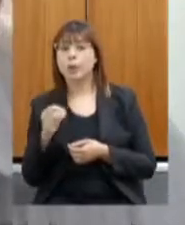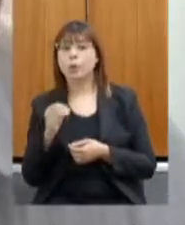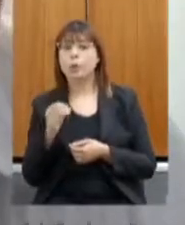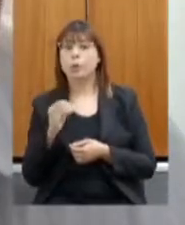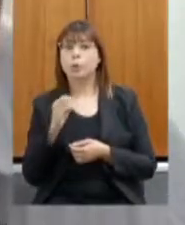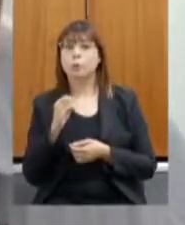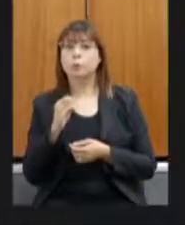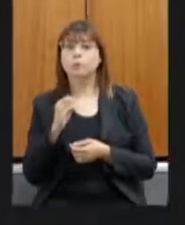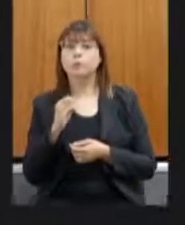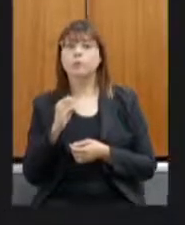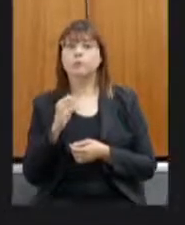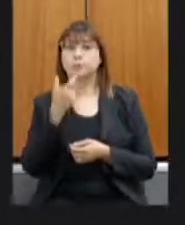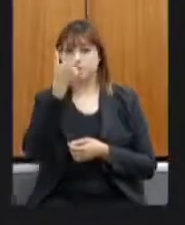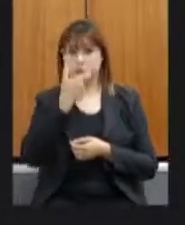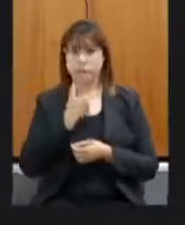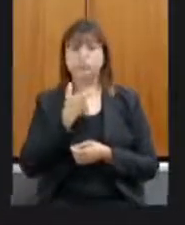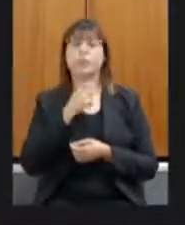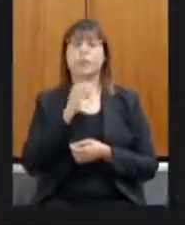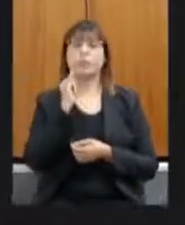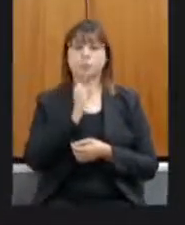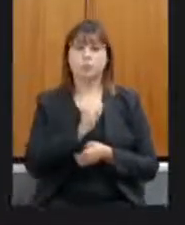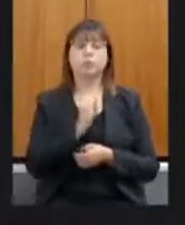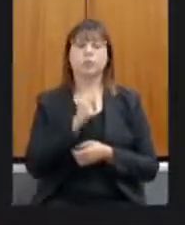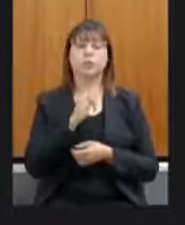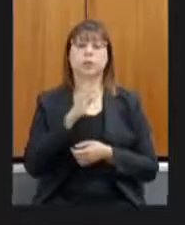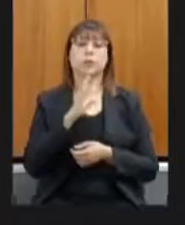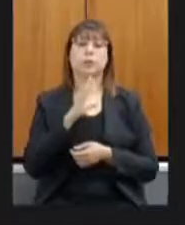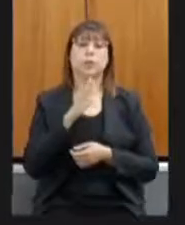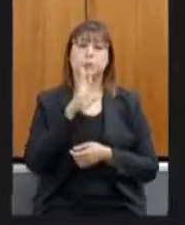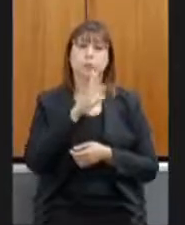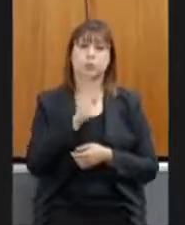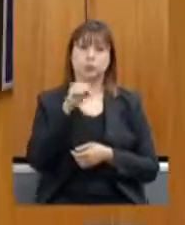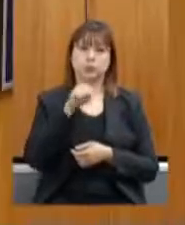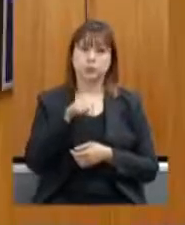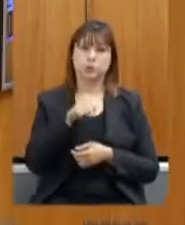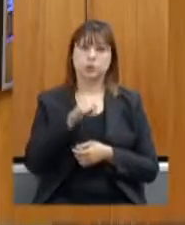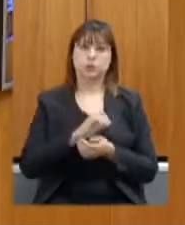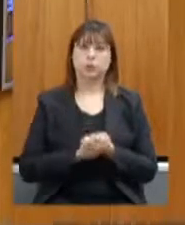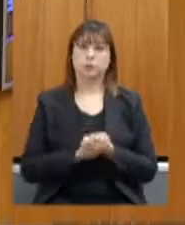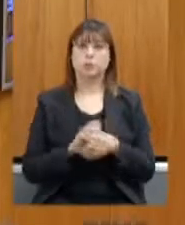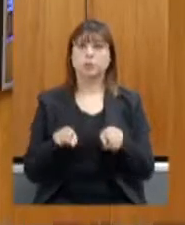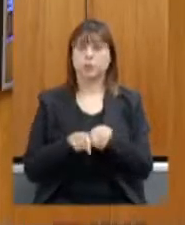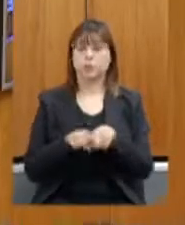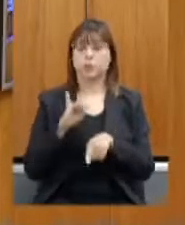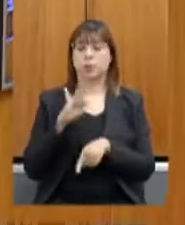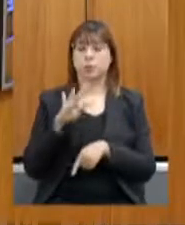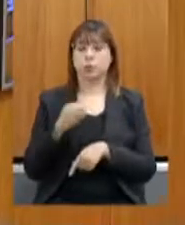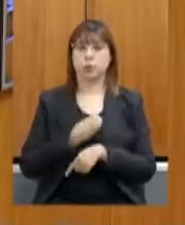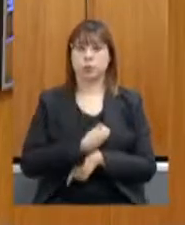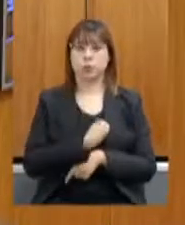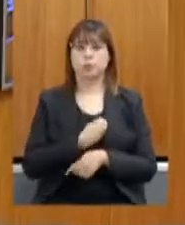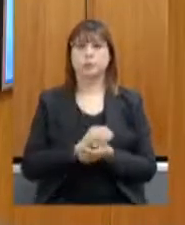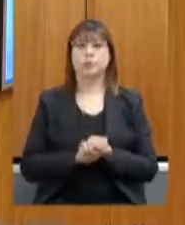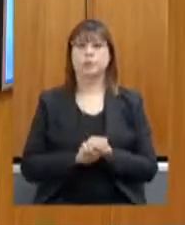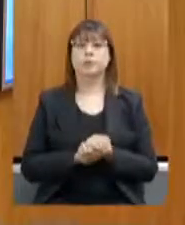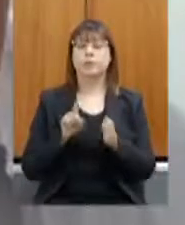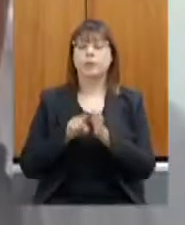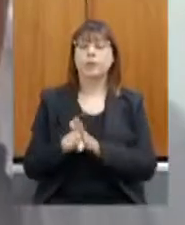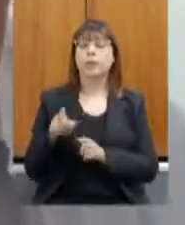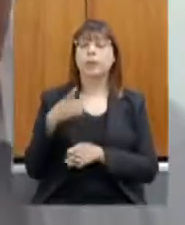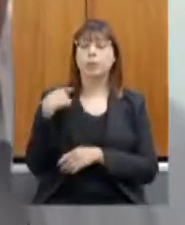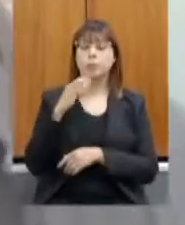deputado Betinho Pito Coelho vota sim senhor presidente deputado Tito Torres também está presente deputado Tito